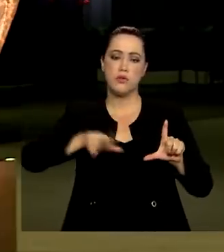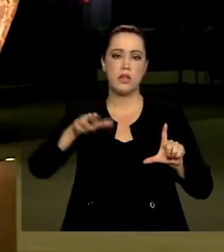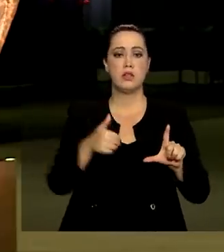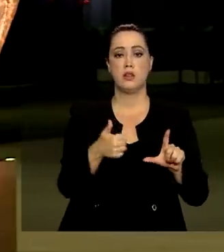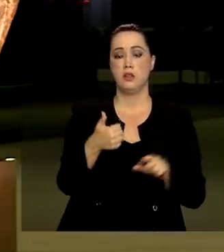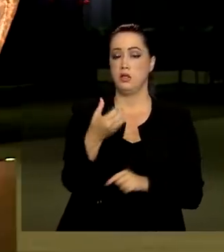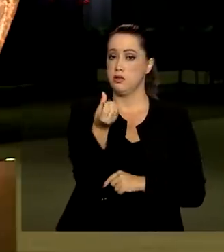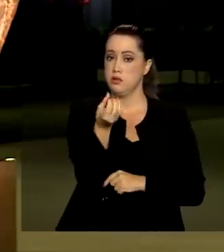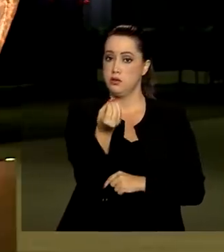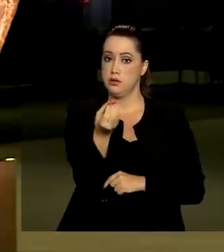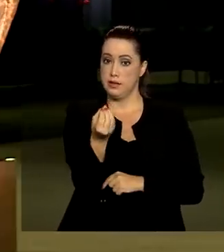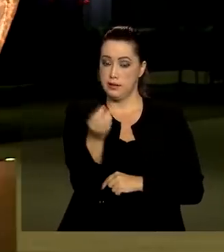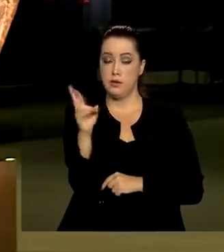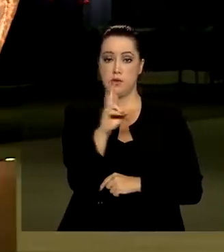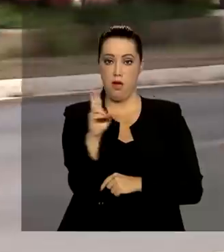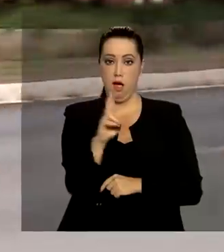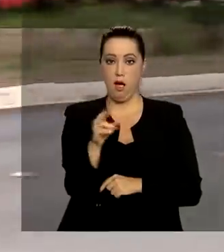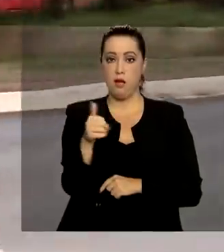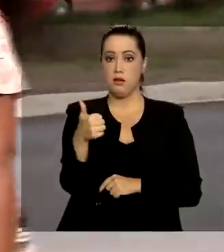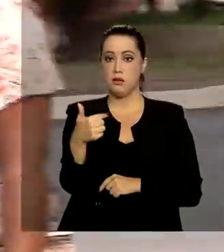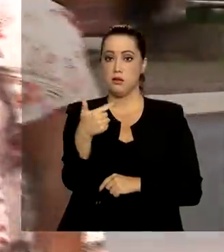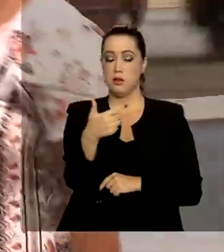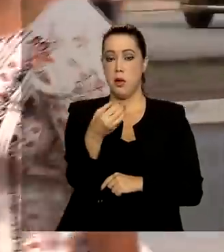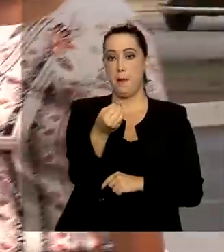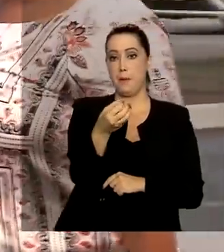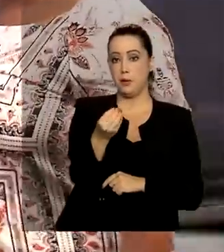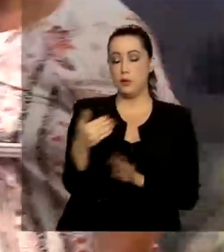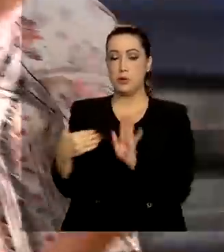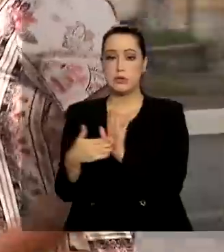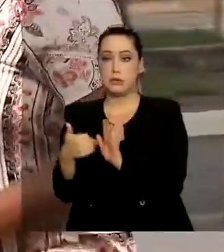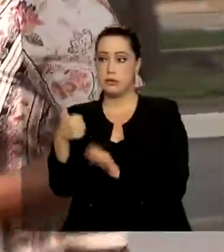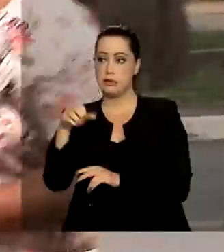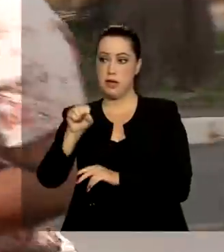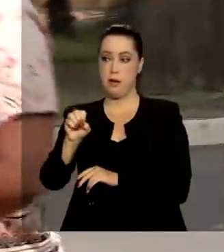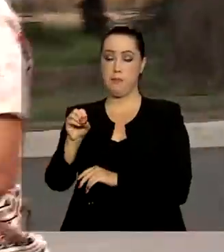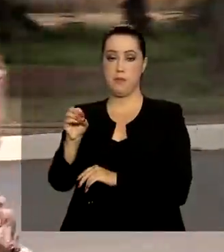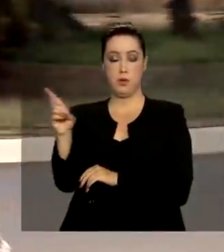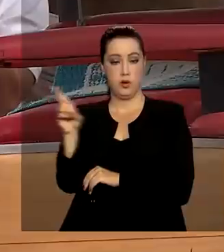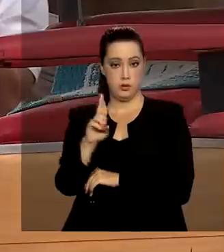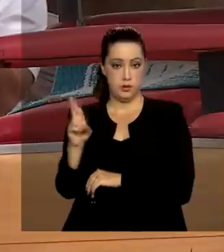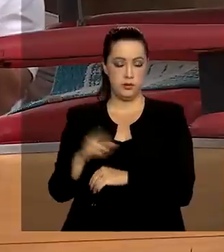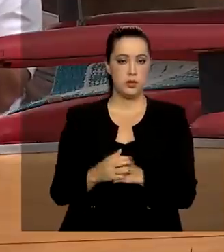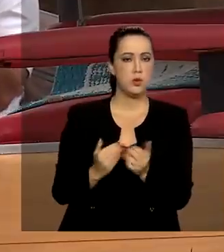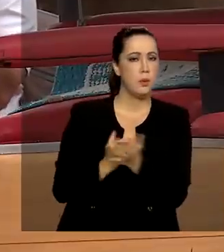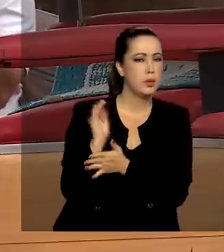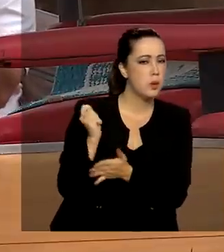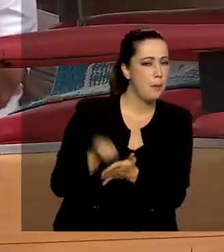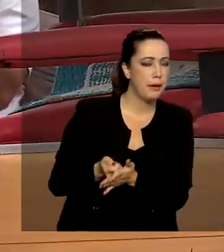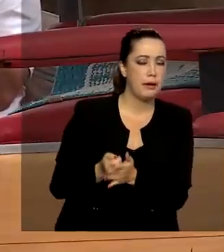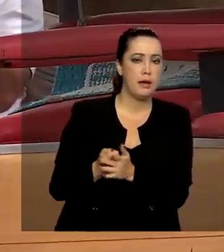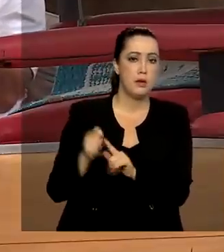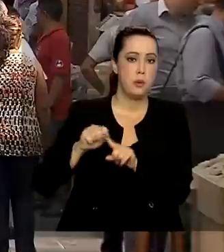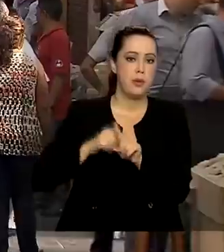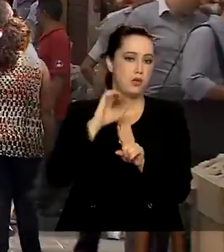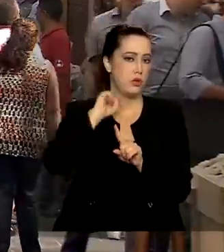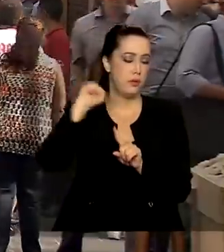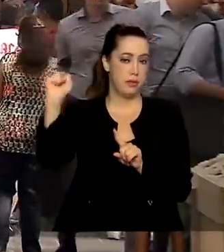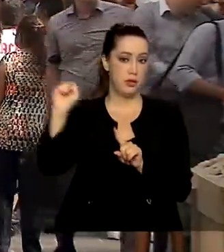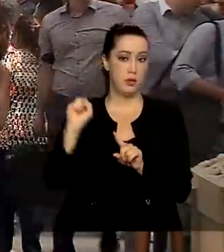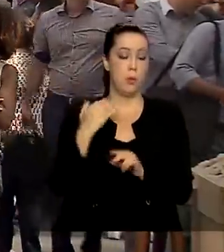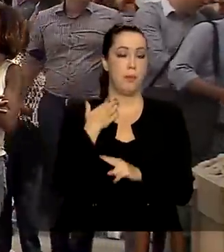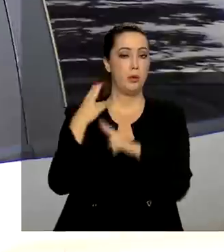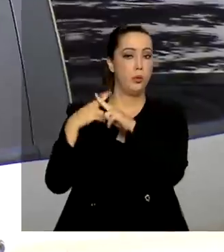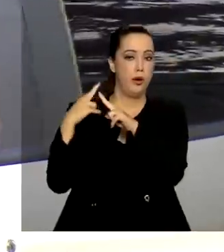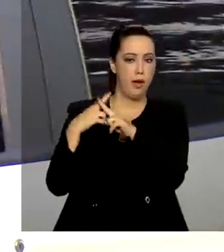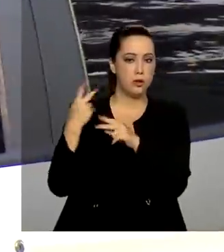1.200 a 1.800 reais. O auxílio emergencial começou a ser pago no início de abril. A Caixa é a